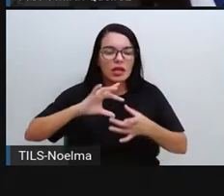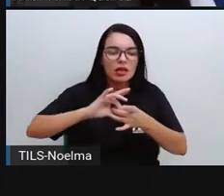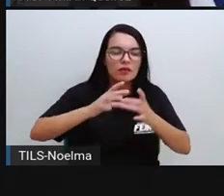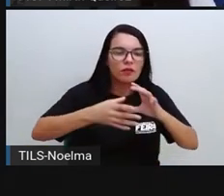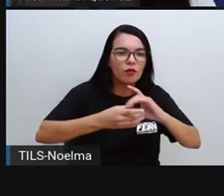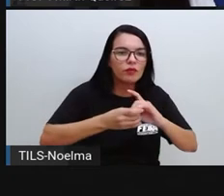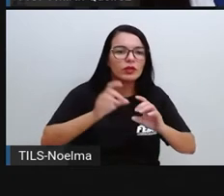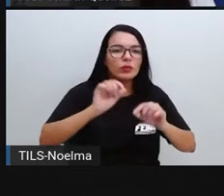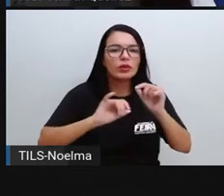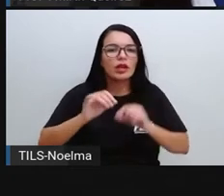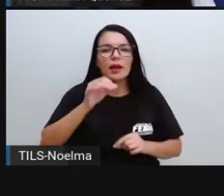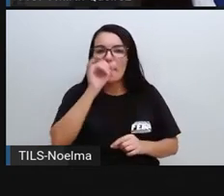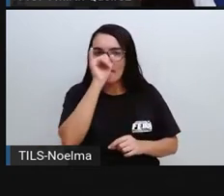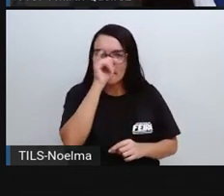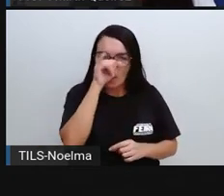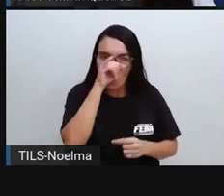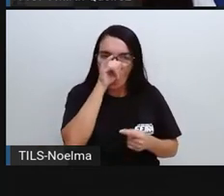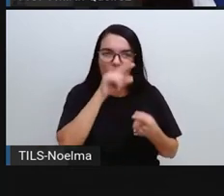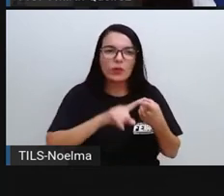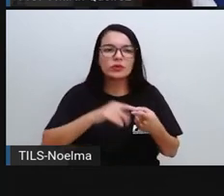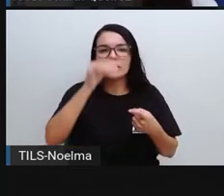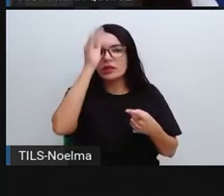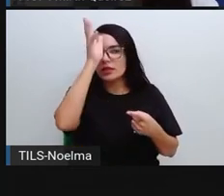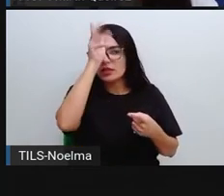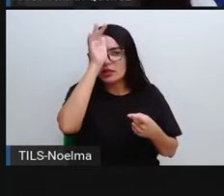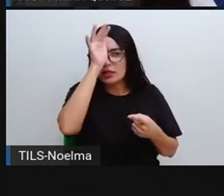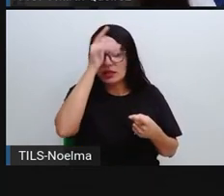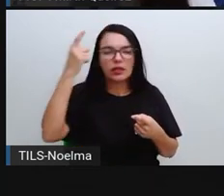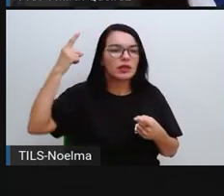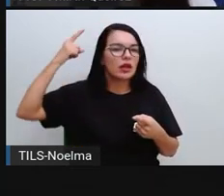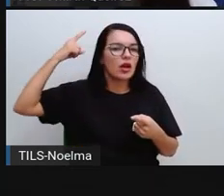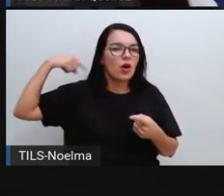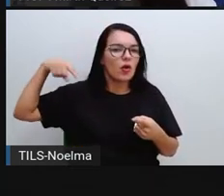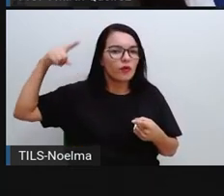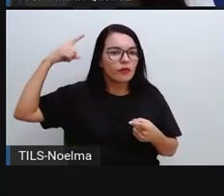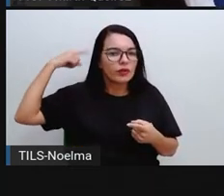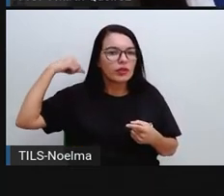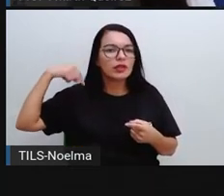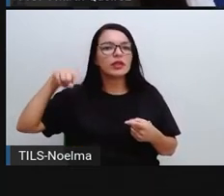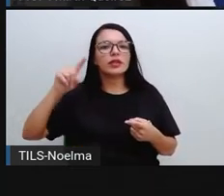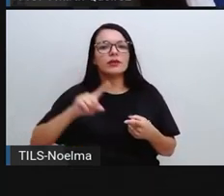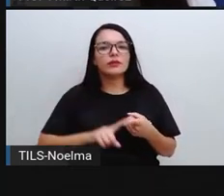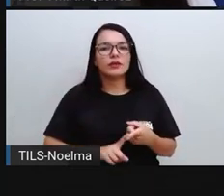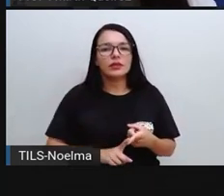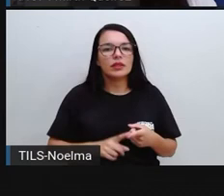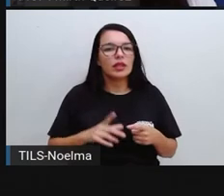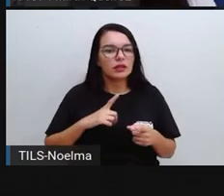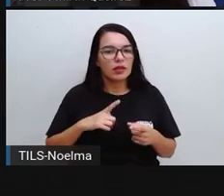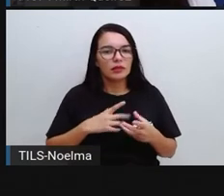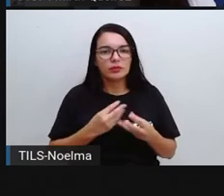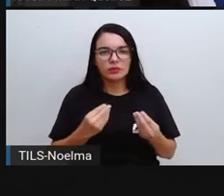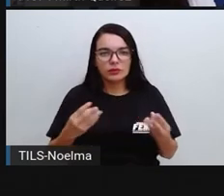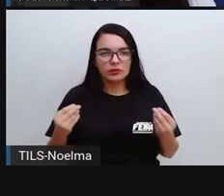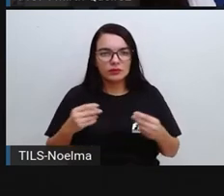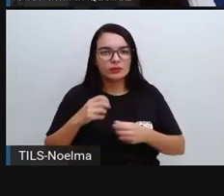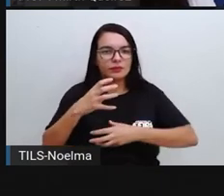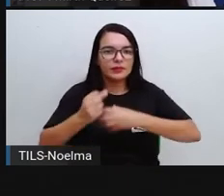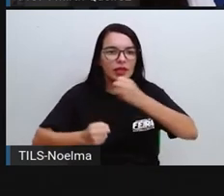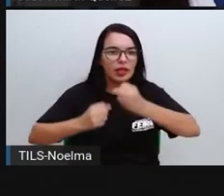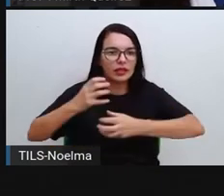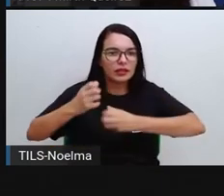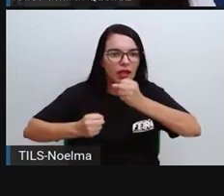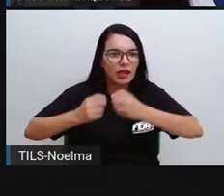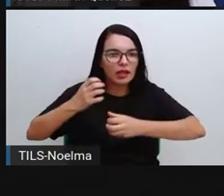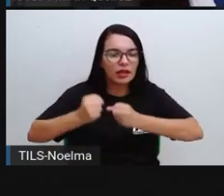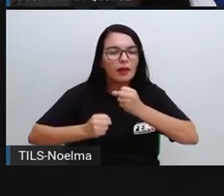ter aí os bovinos, suínos, ovinos, caprinos, equinos, e dentre outros aí. A pecuária, ela pode ser